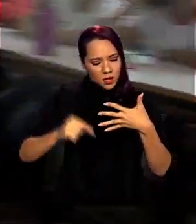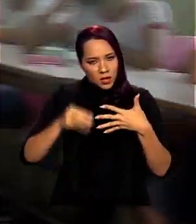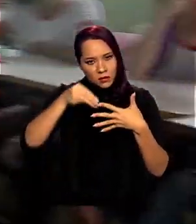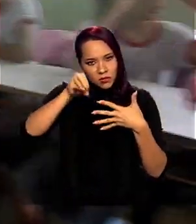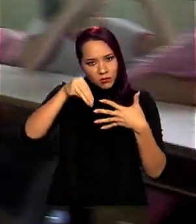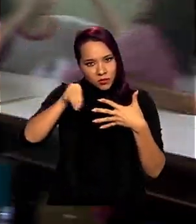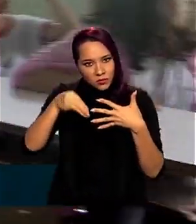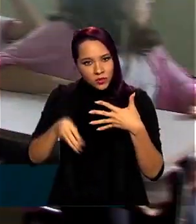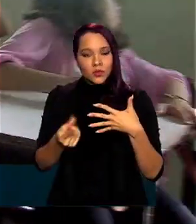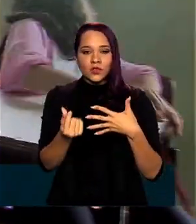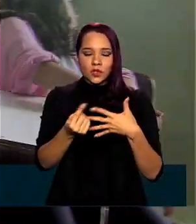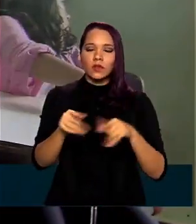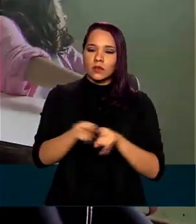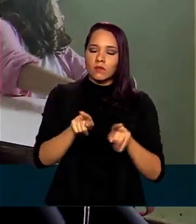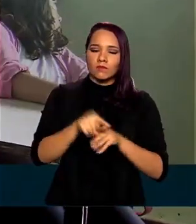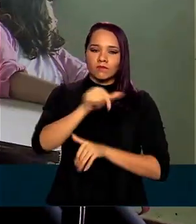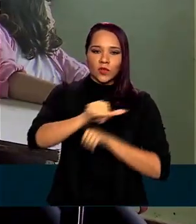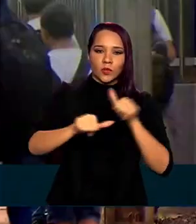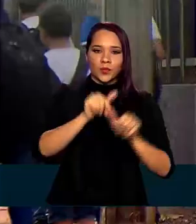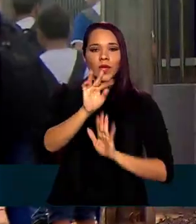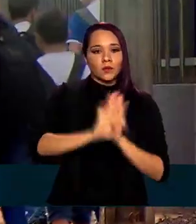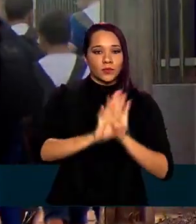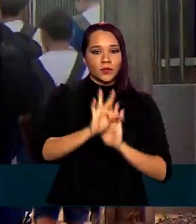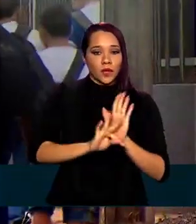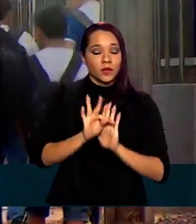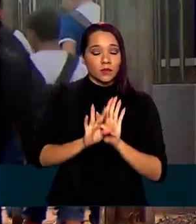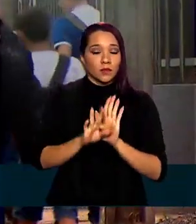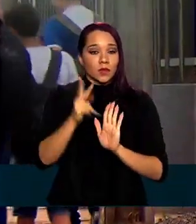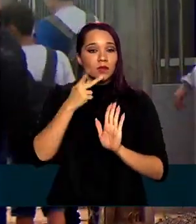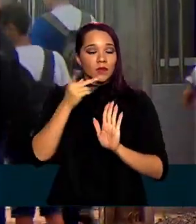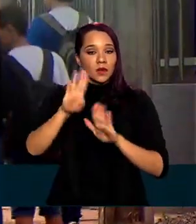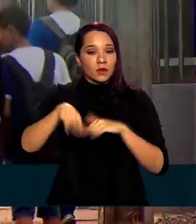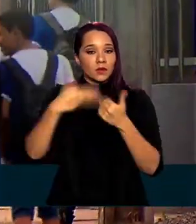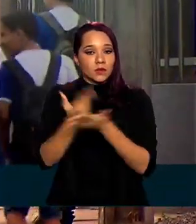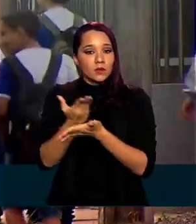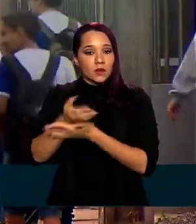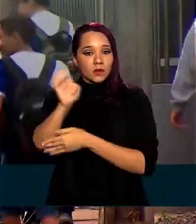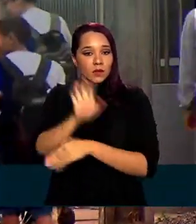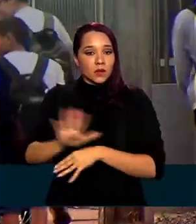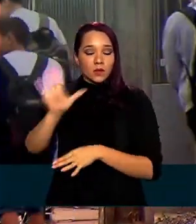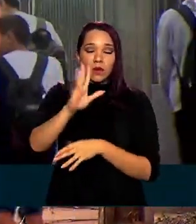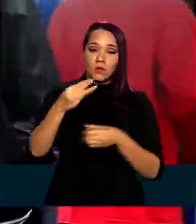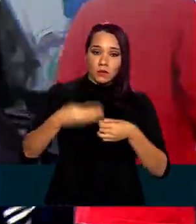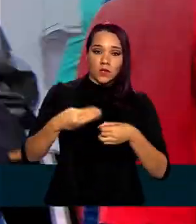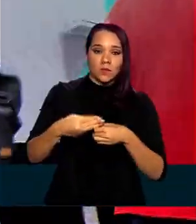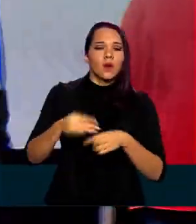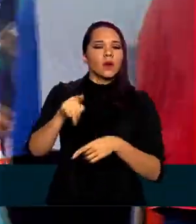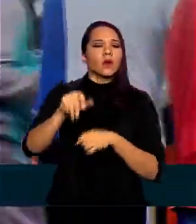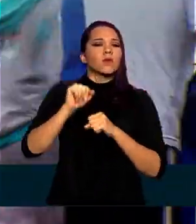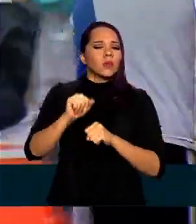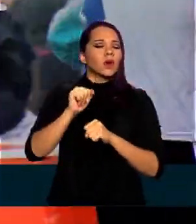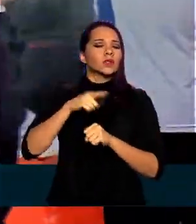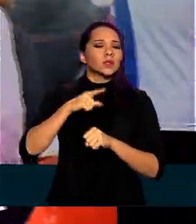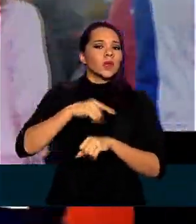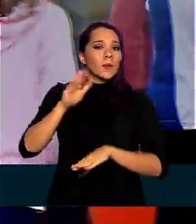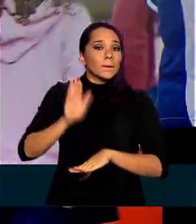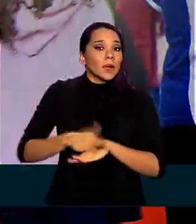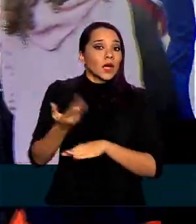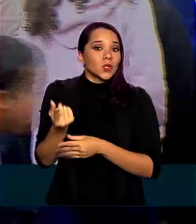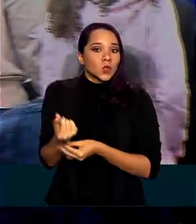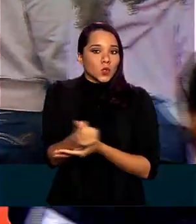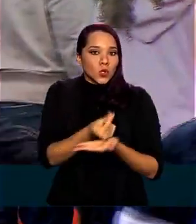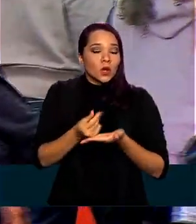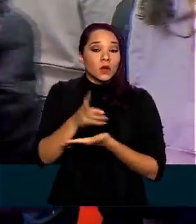da verba também foram alterados no texto, que prevê que escolas estaduais e municipais poderão ganhar mais recursos